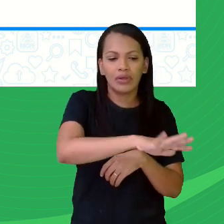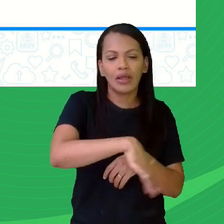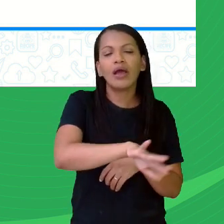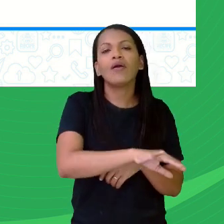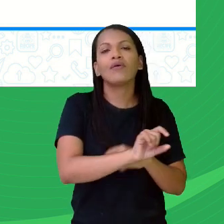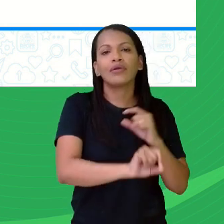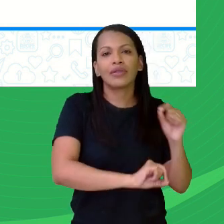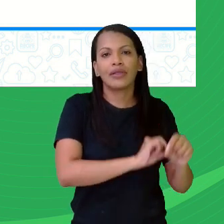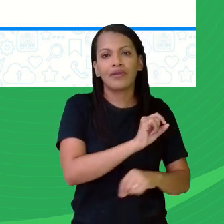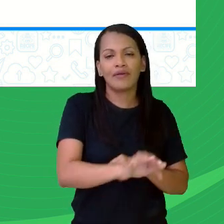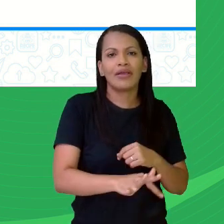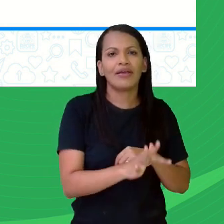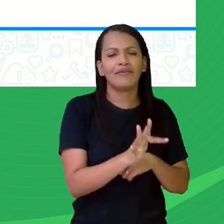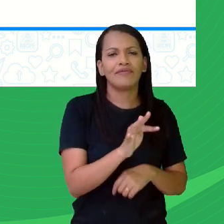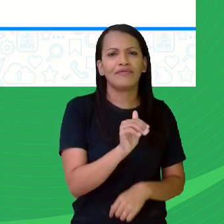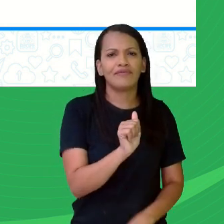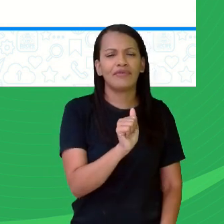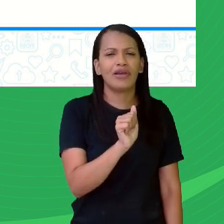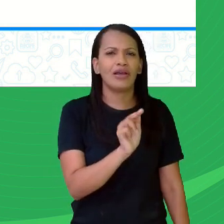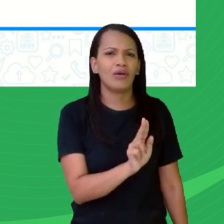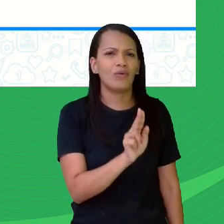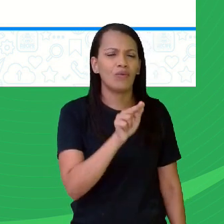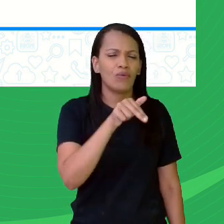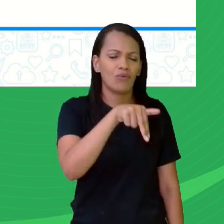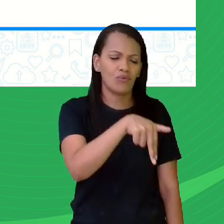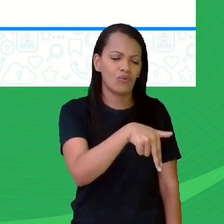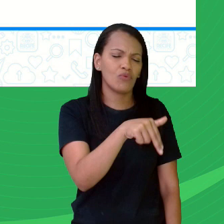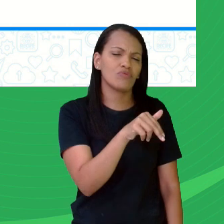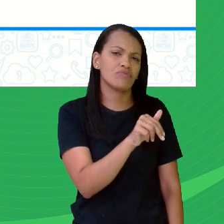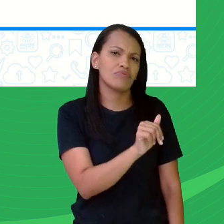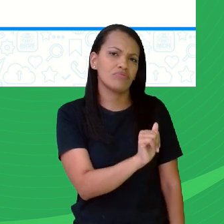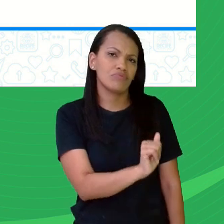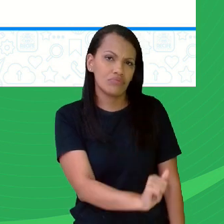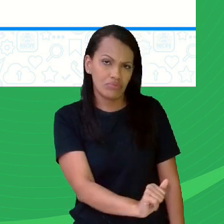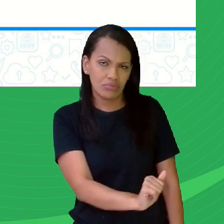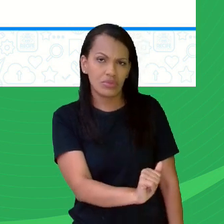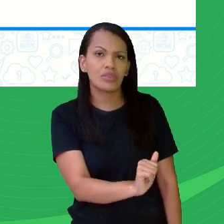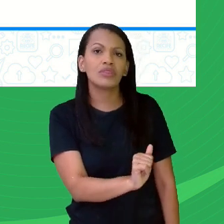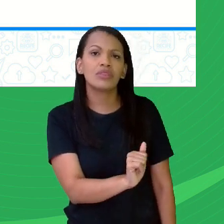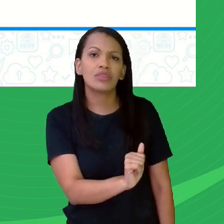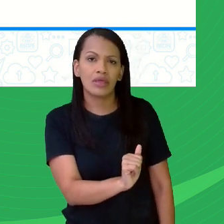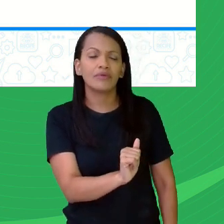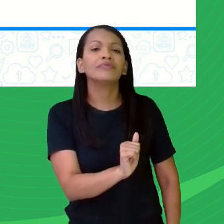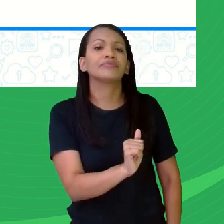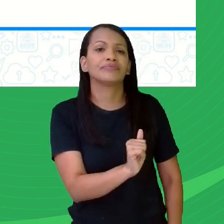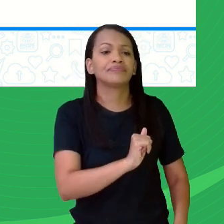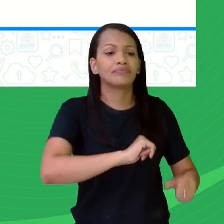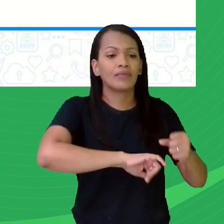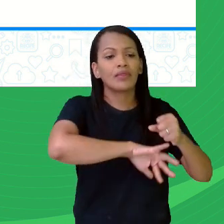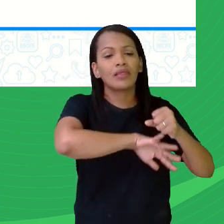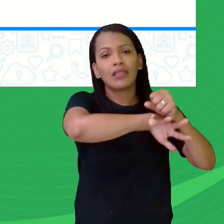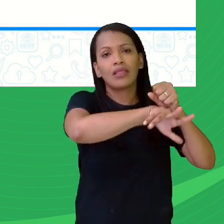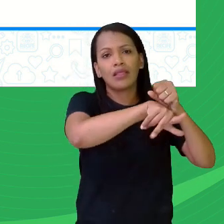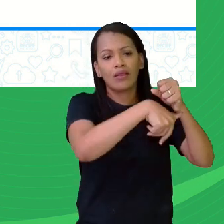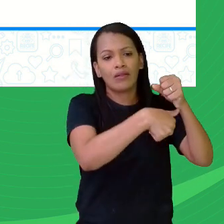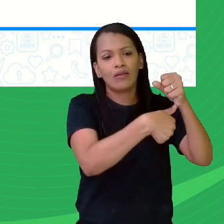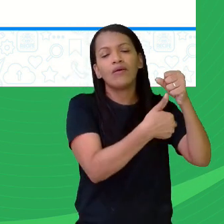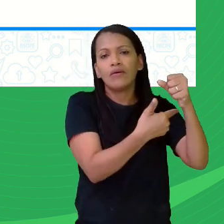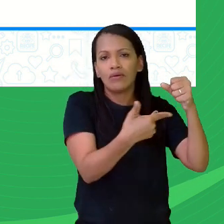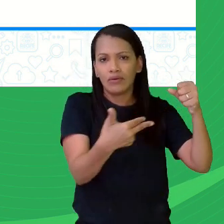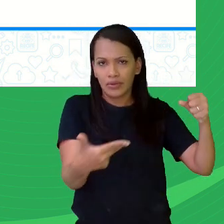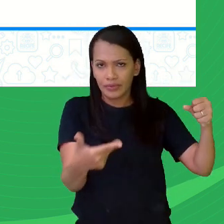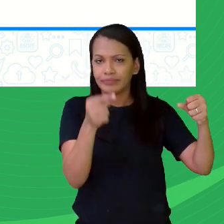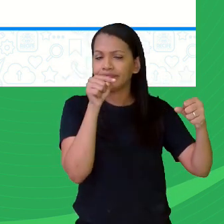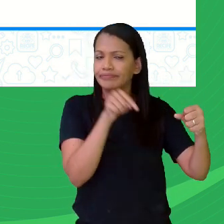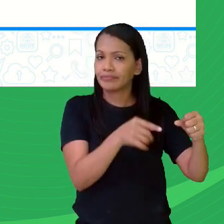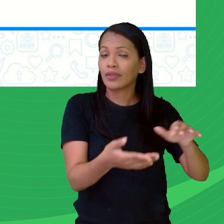coletivo de animais que reside ali especificamente em uma região. coletivo de aves, é o bando, é